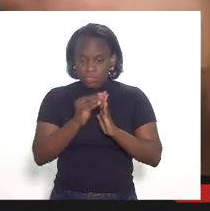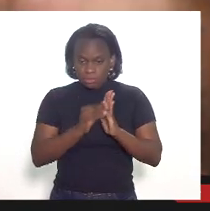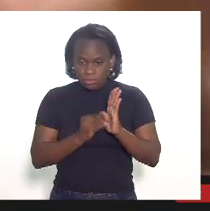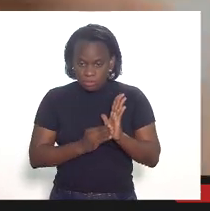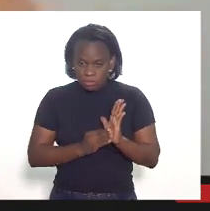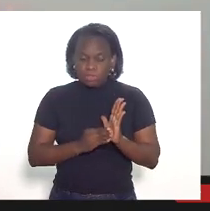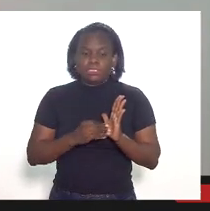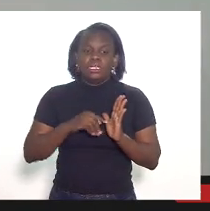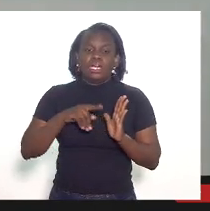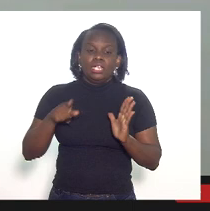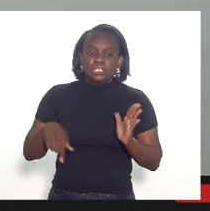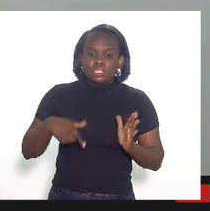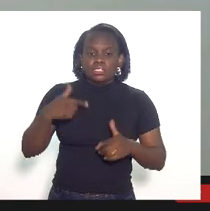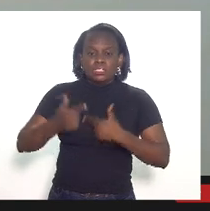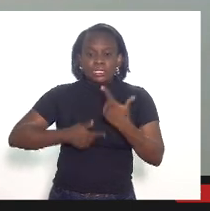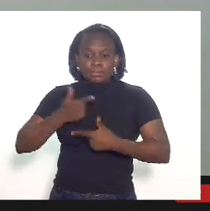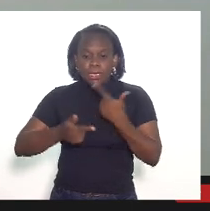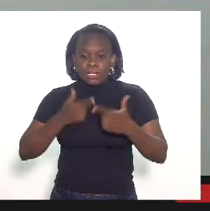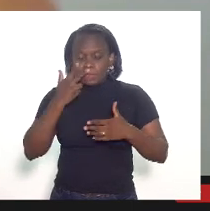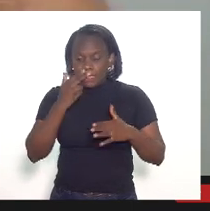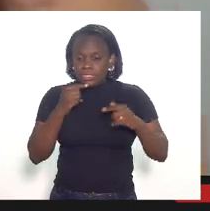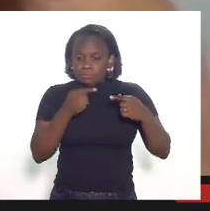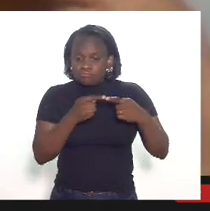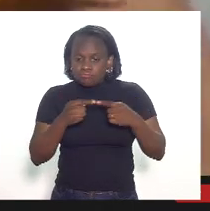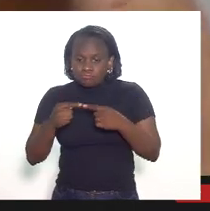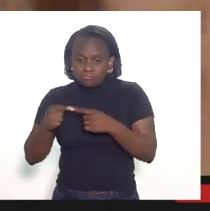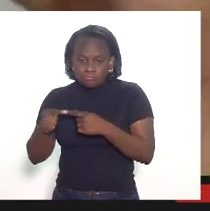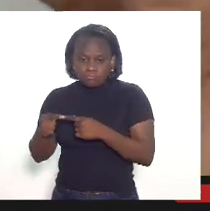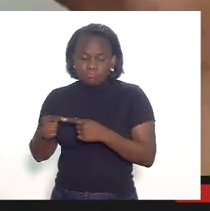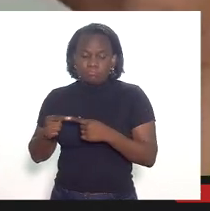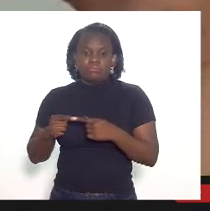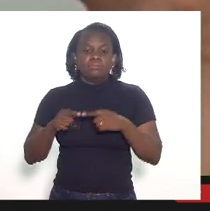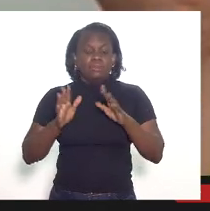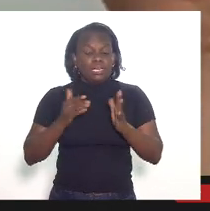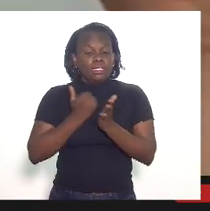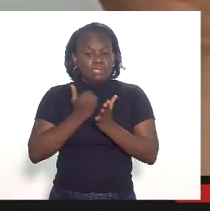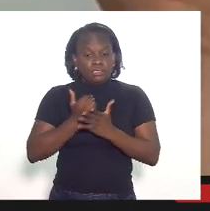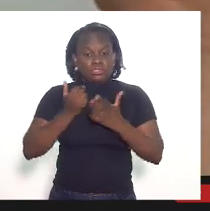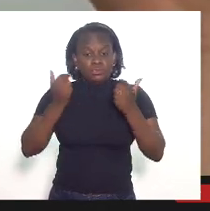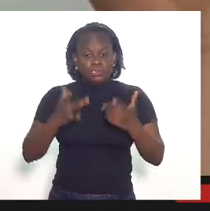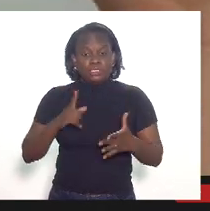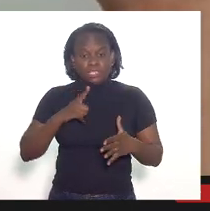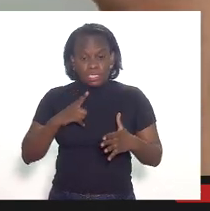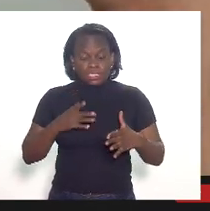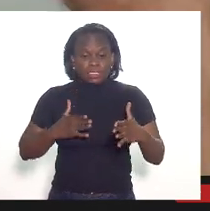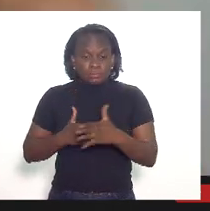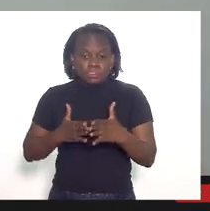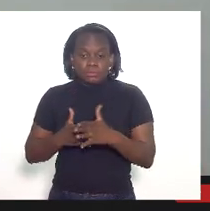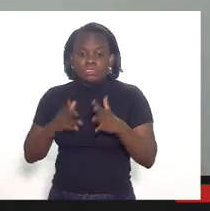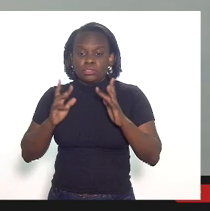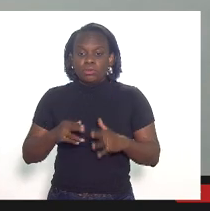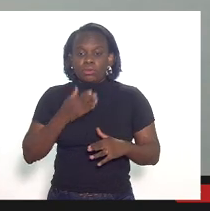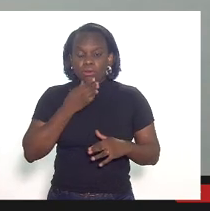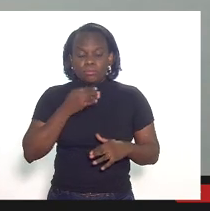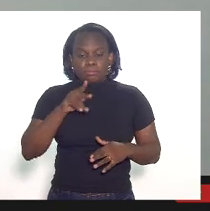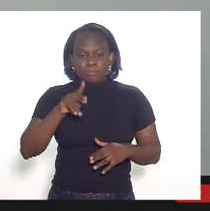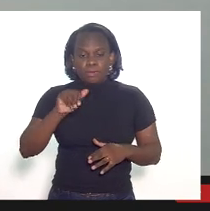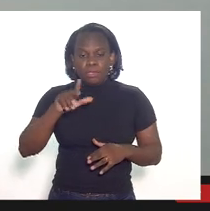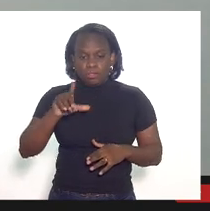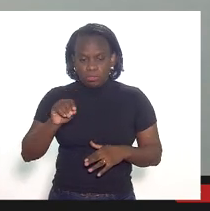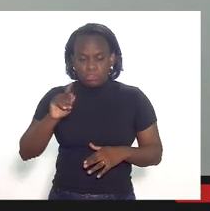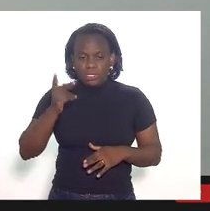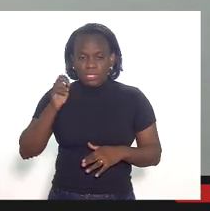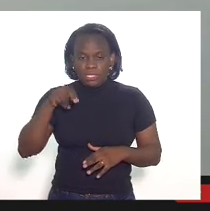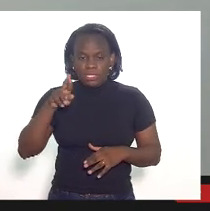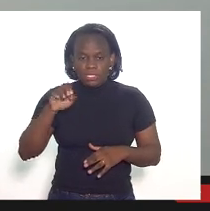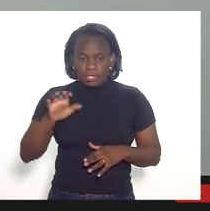trabalhando como se todas elas estivessem alinhadas mas a gente reforça que tem um entendimento semelhão esse é o do doutor Paulo Henrique para nós